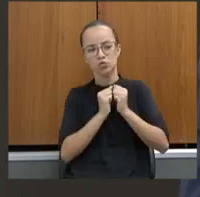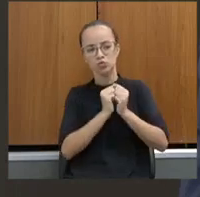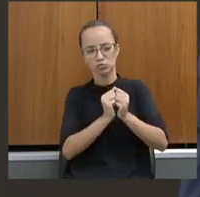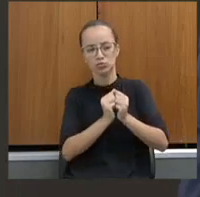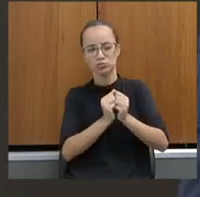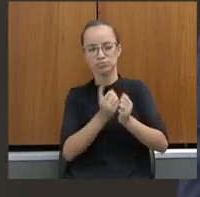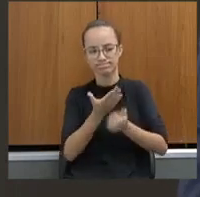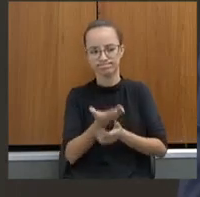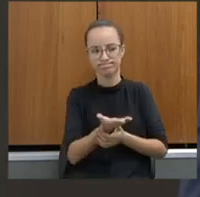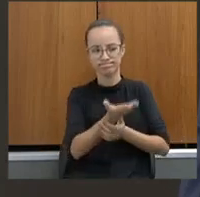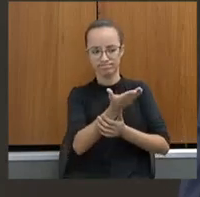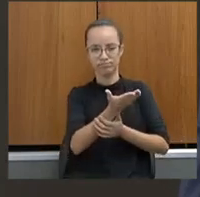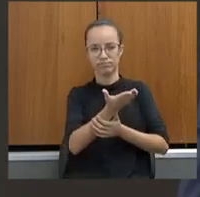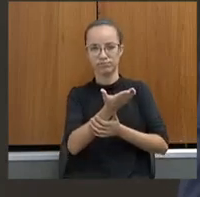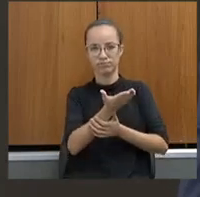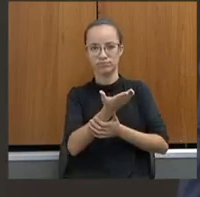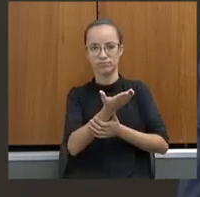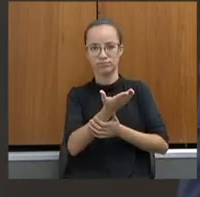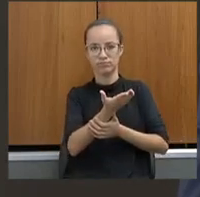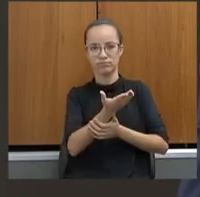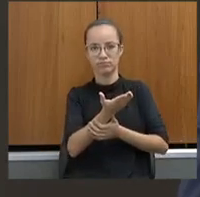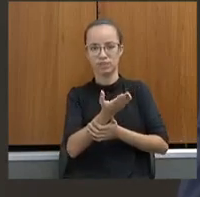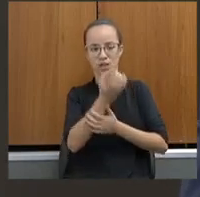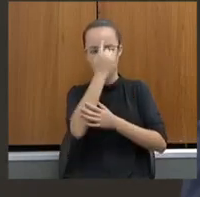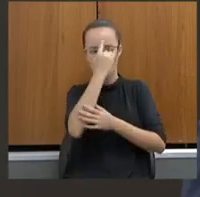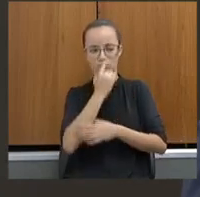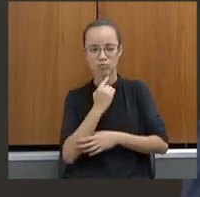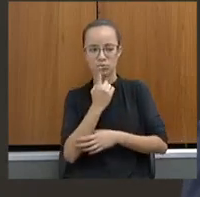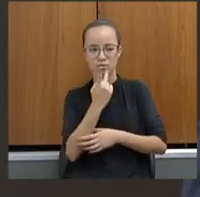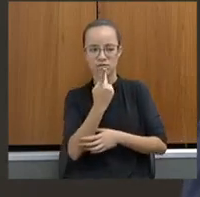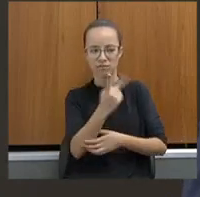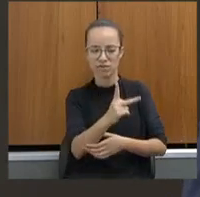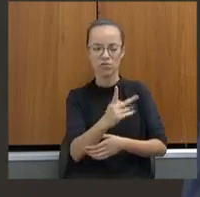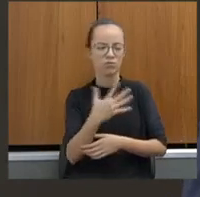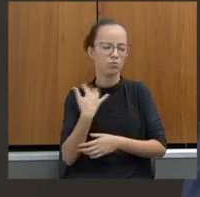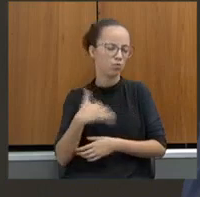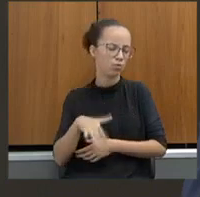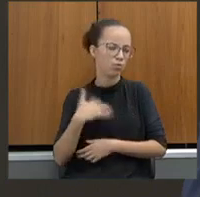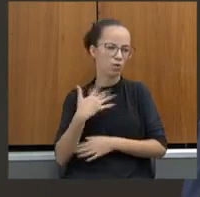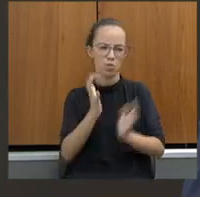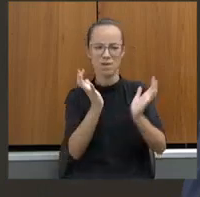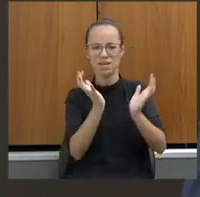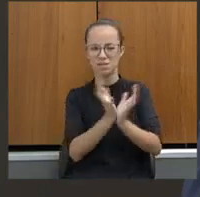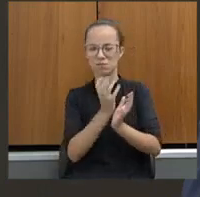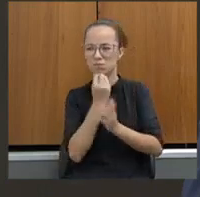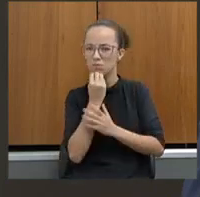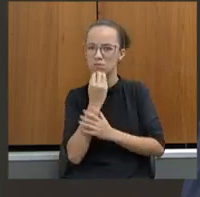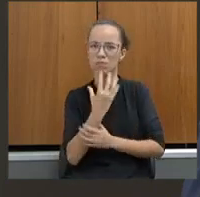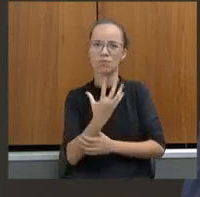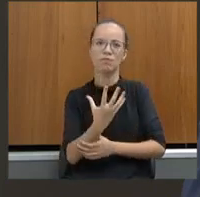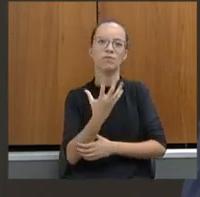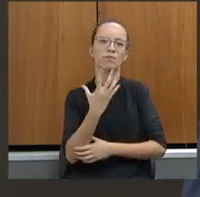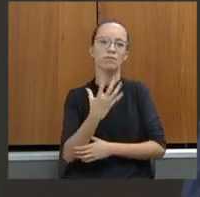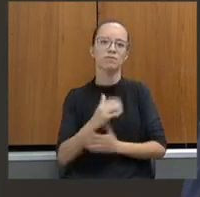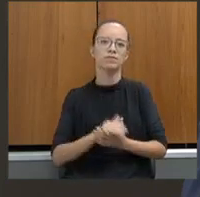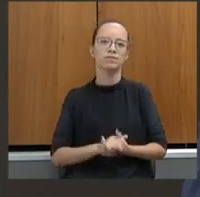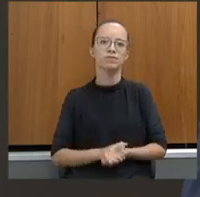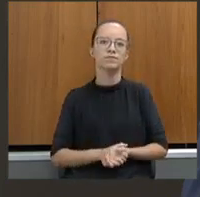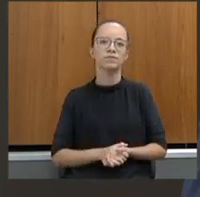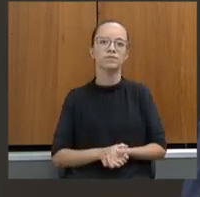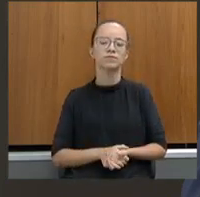apoio do governo que tem pessoas do seu padrão e do seu nível que foram formar uma equipe também da mesma forma.